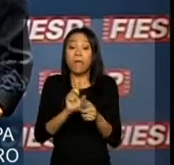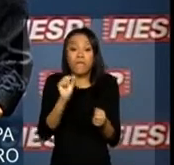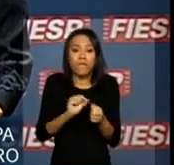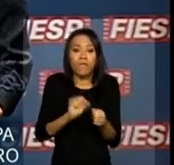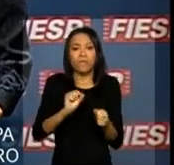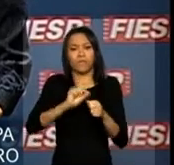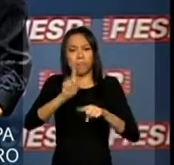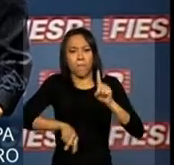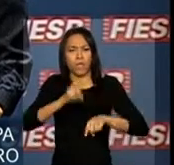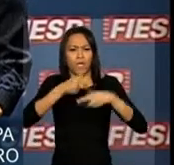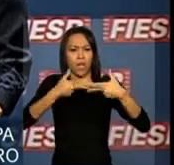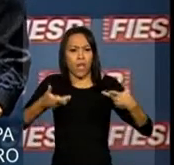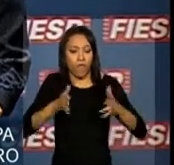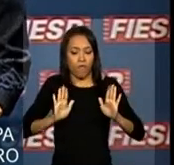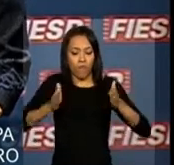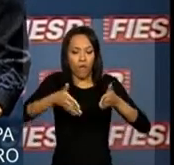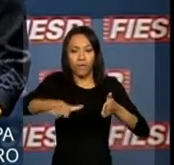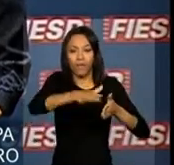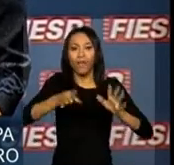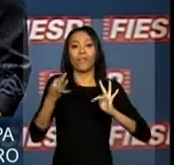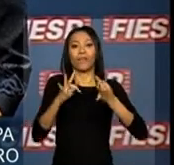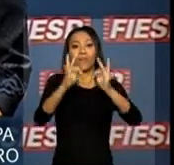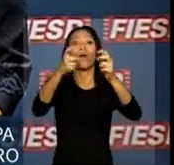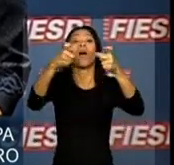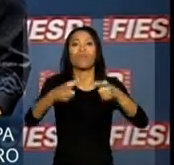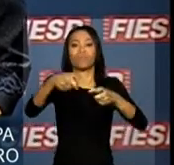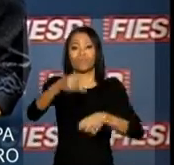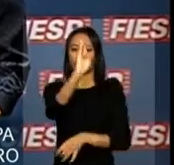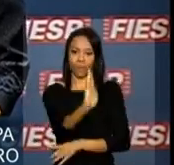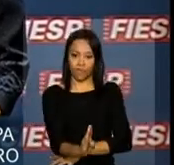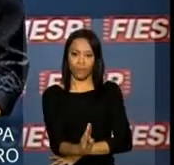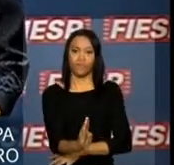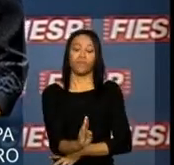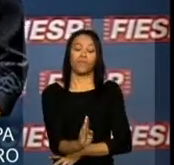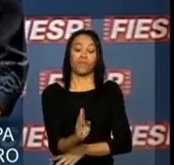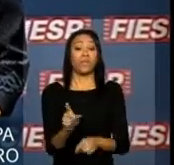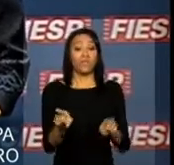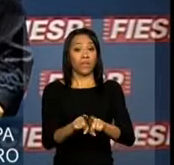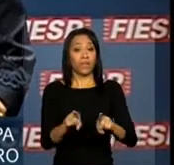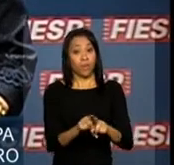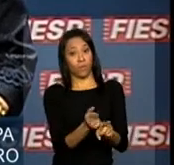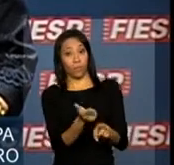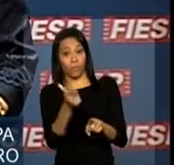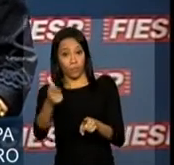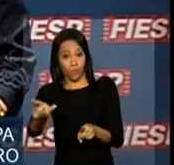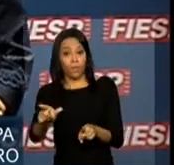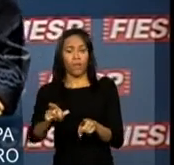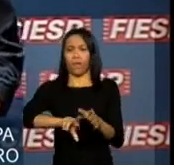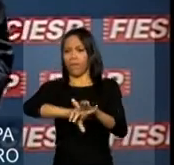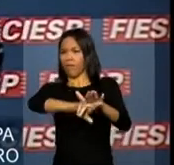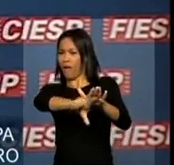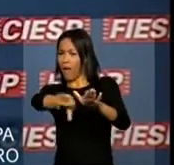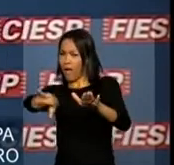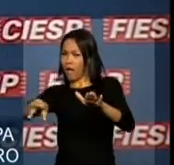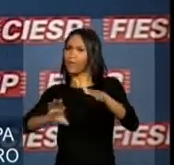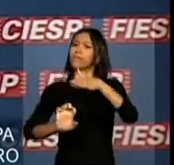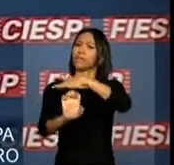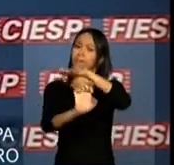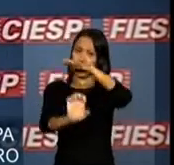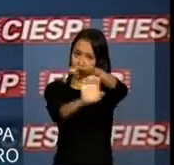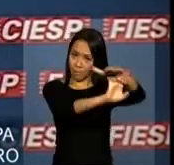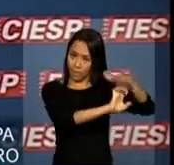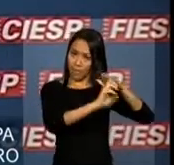e de serviços em solo brasileiro. No sentido inverso, várias empresas brasileiras